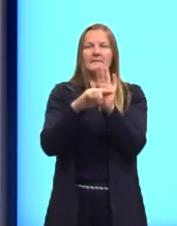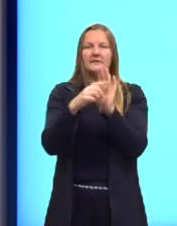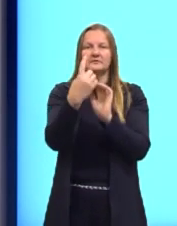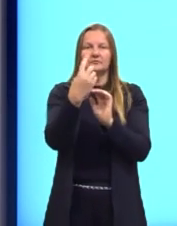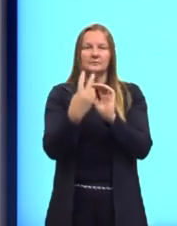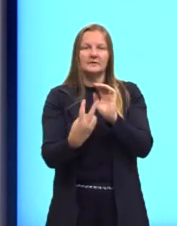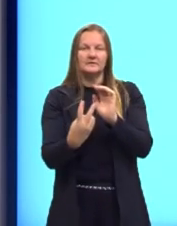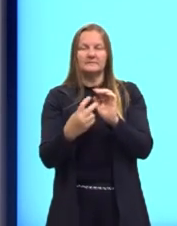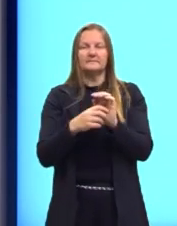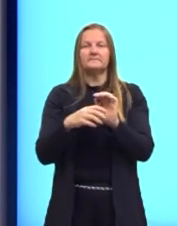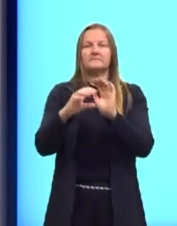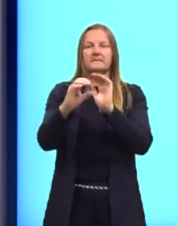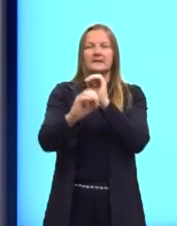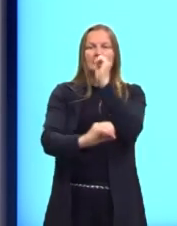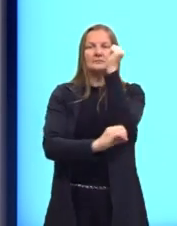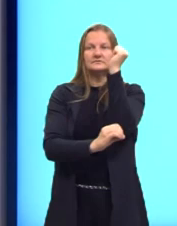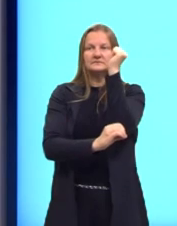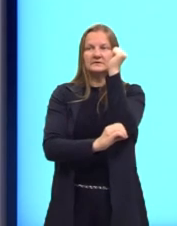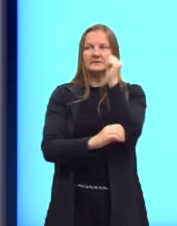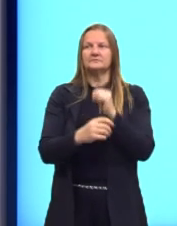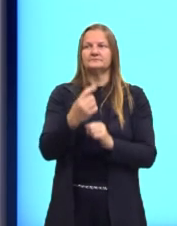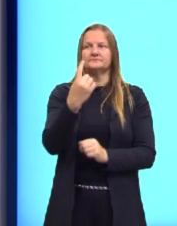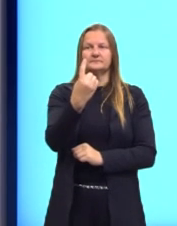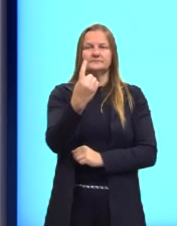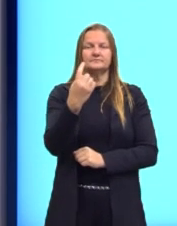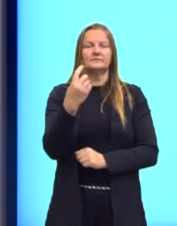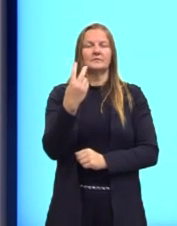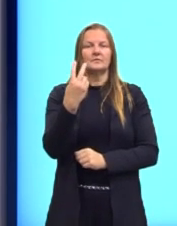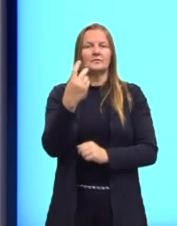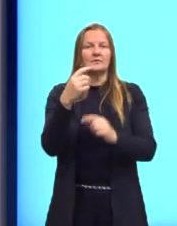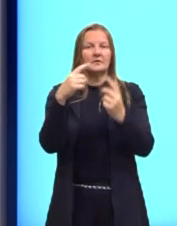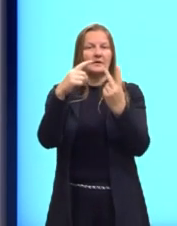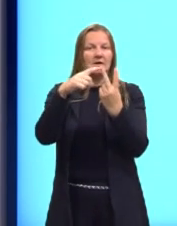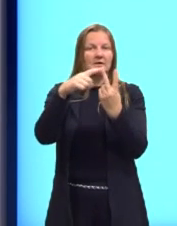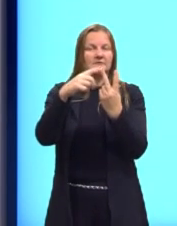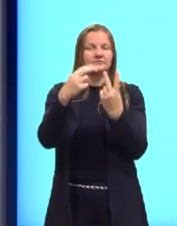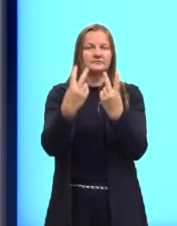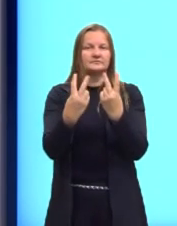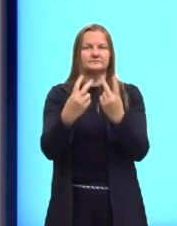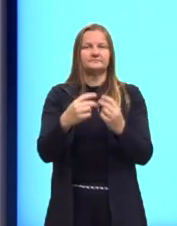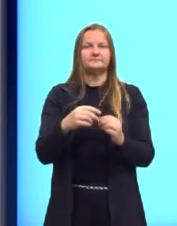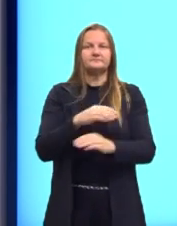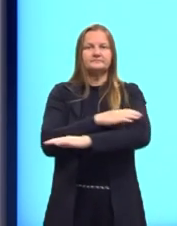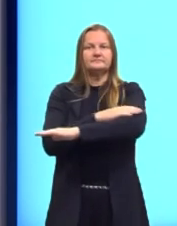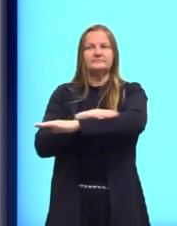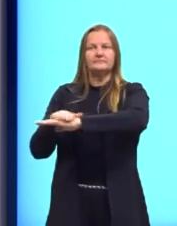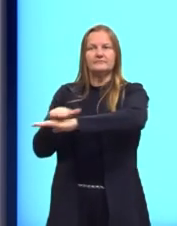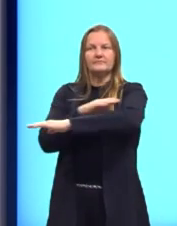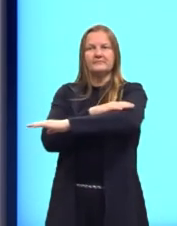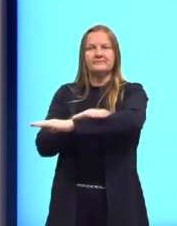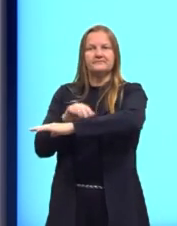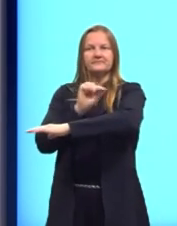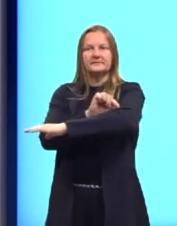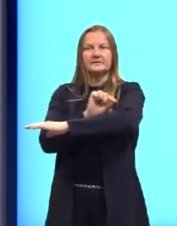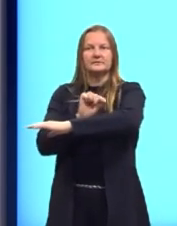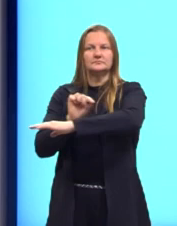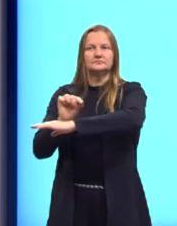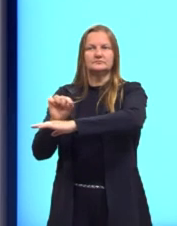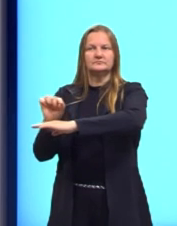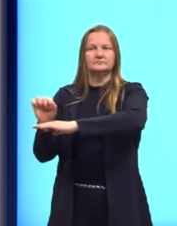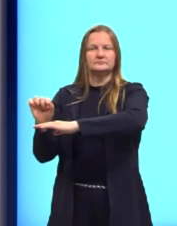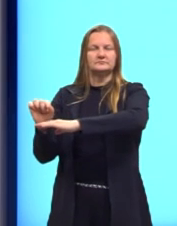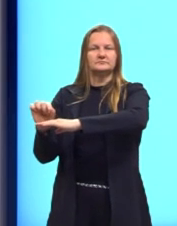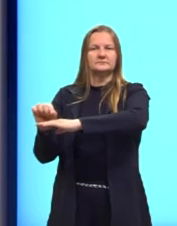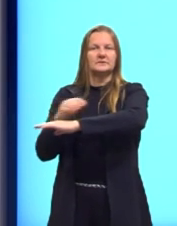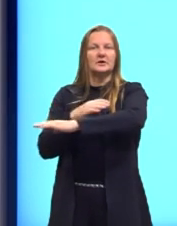o zero, né? 1, raiz de 2 e 2. Todos esses valores estão marcados no eixo x. Mas, para todos